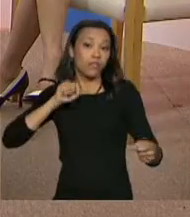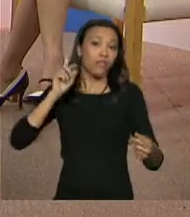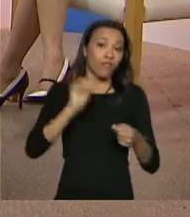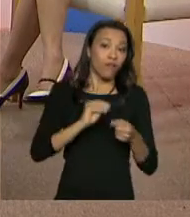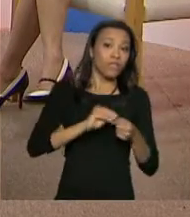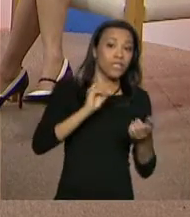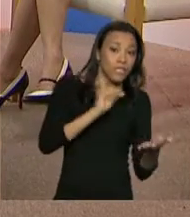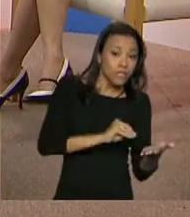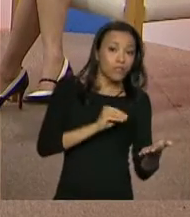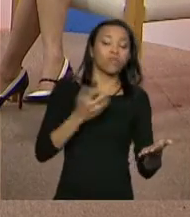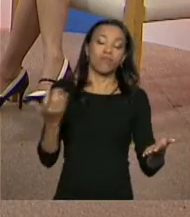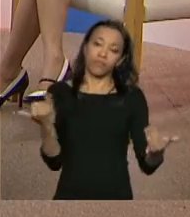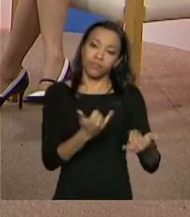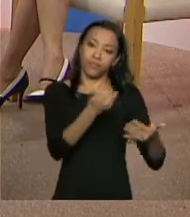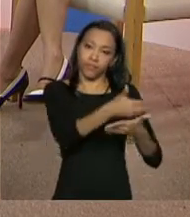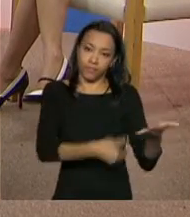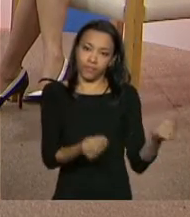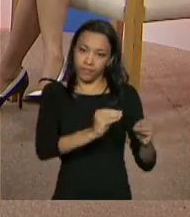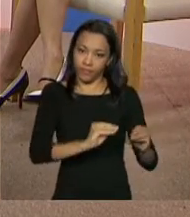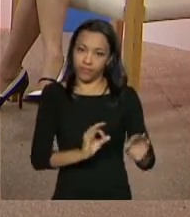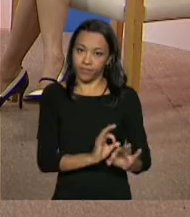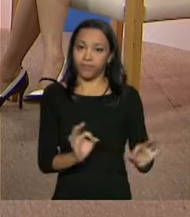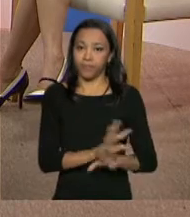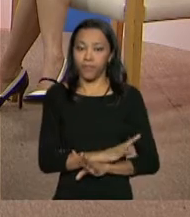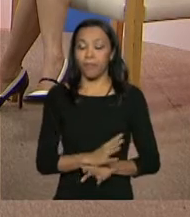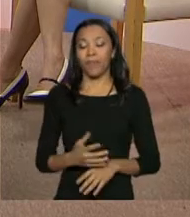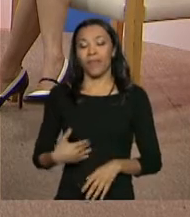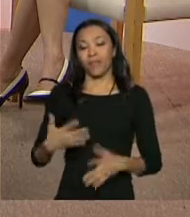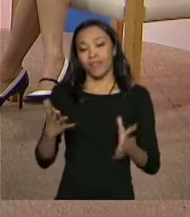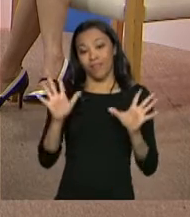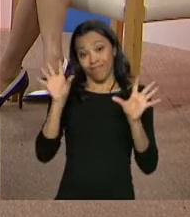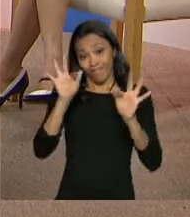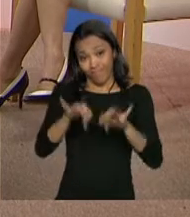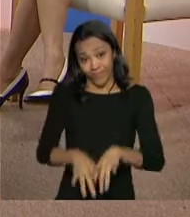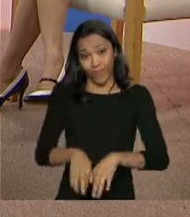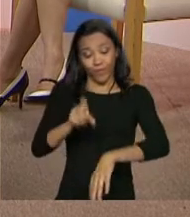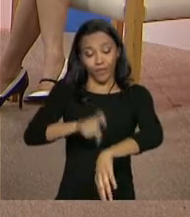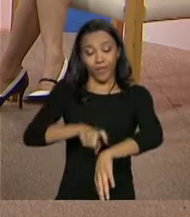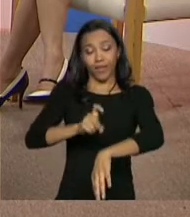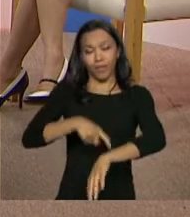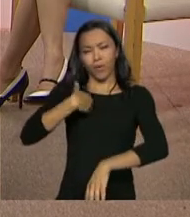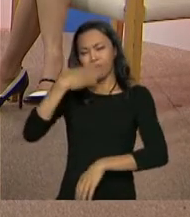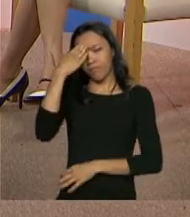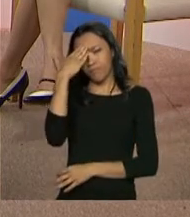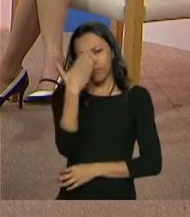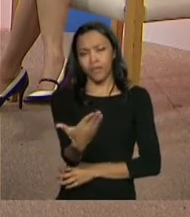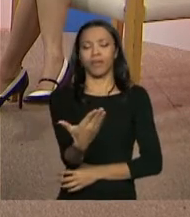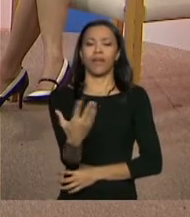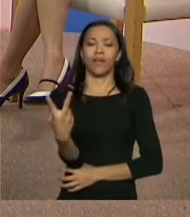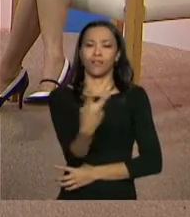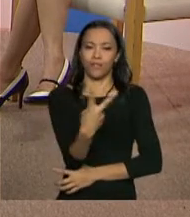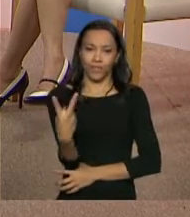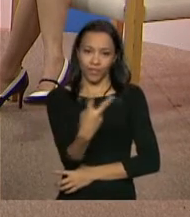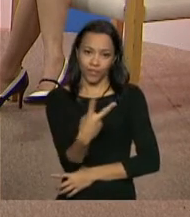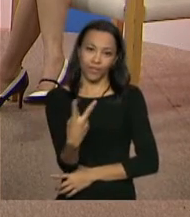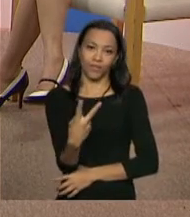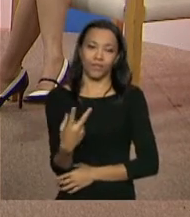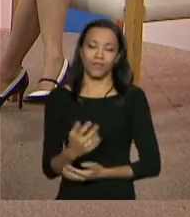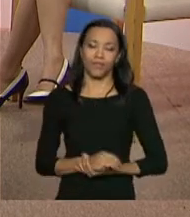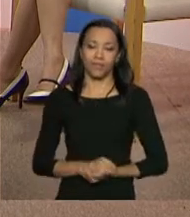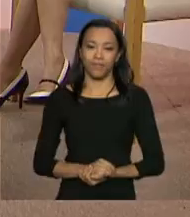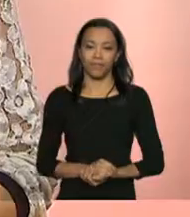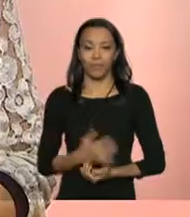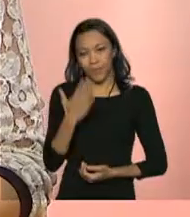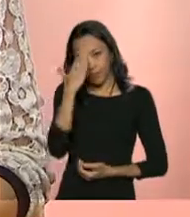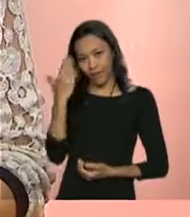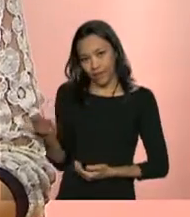certinho. Joana e Denise, infelizmente, nosso tempo está se encerrando. um prazer. Muito obrigada pela participação de vocês aqui com a gente. Obrigada